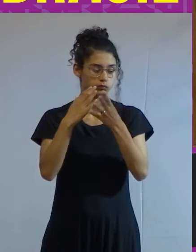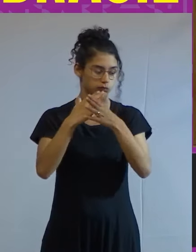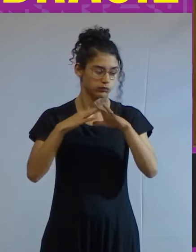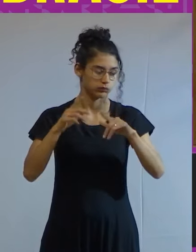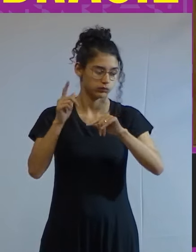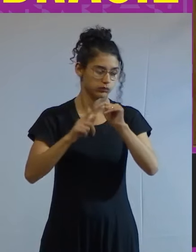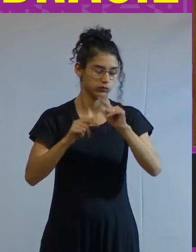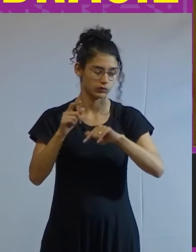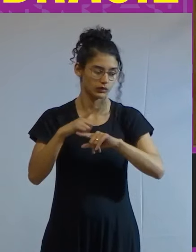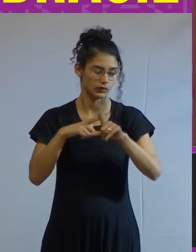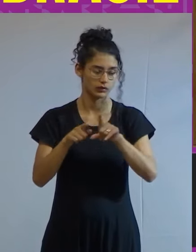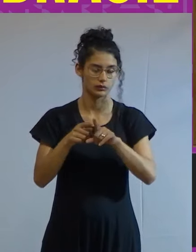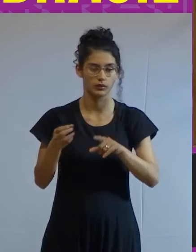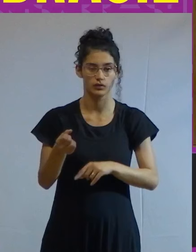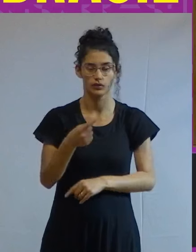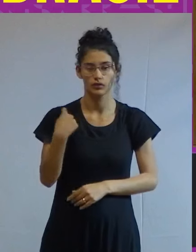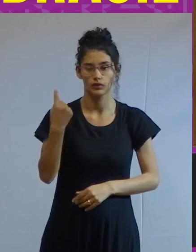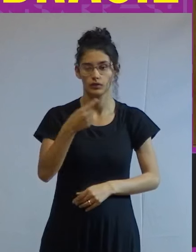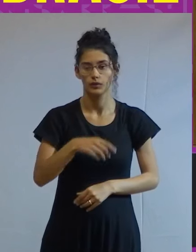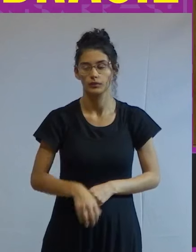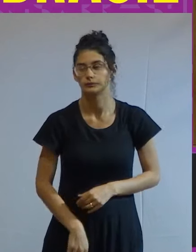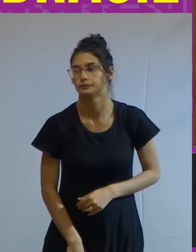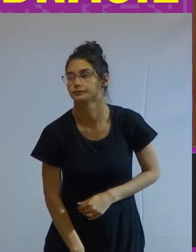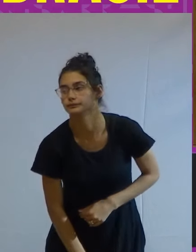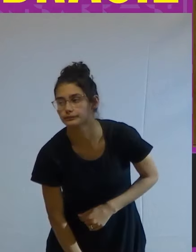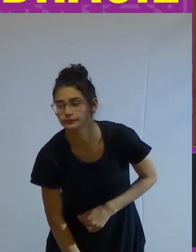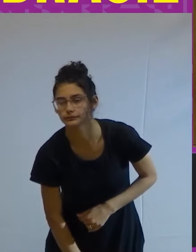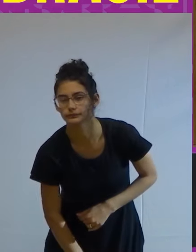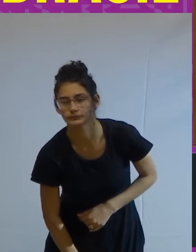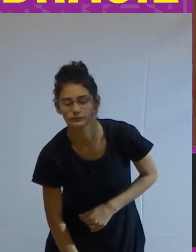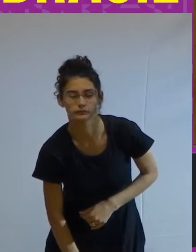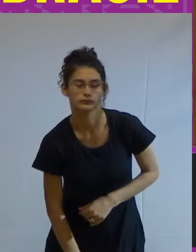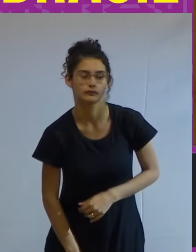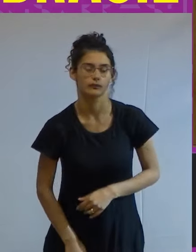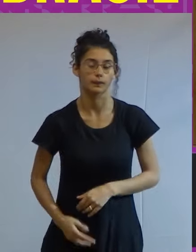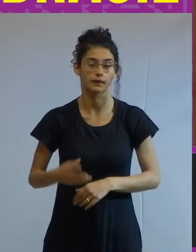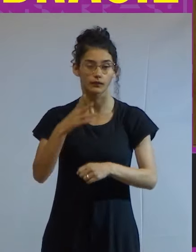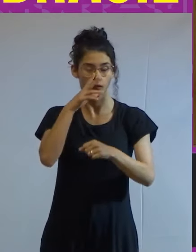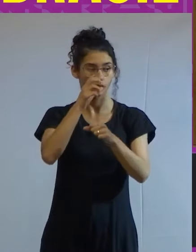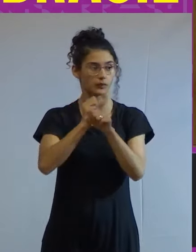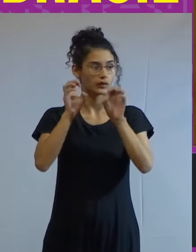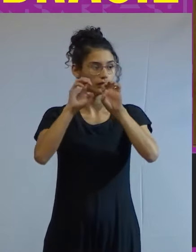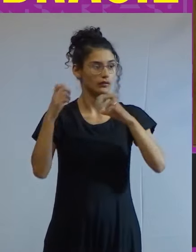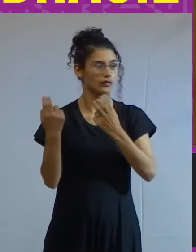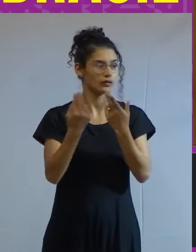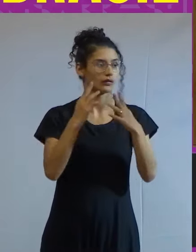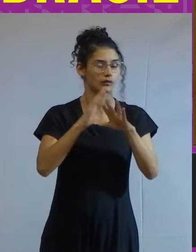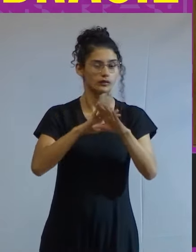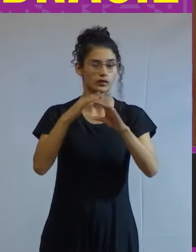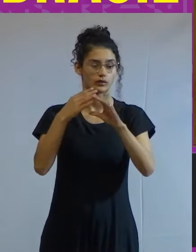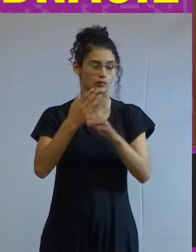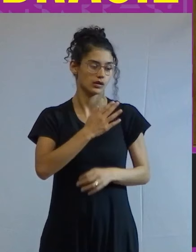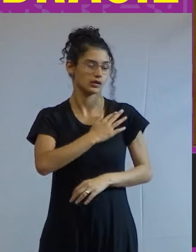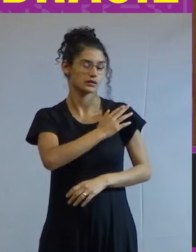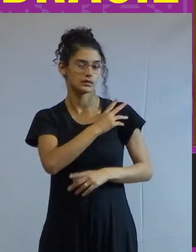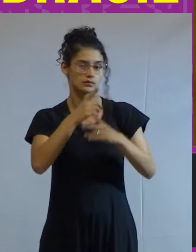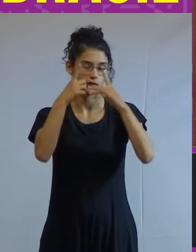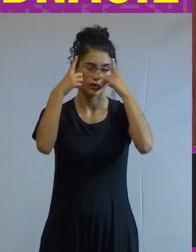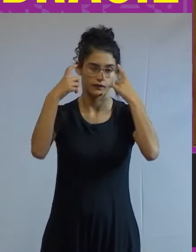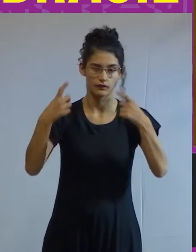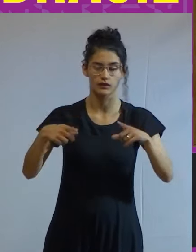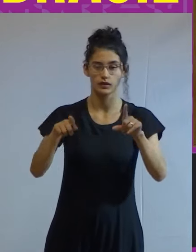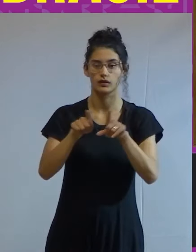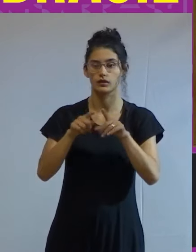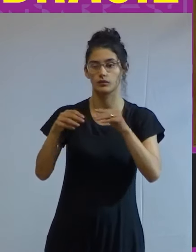estão na base de nossa fratura mas o fortalecimento da mesma estrutura que comanda o racismo a violência